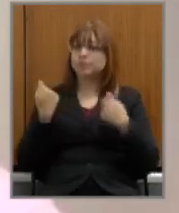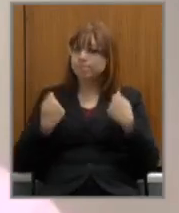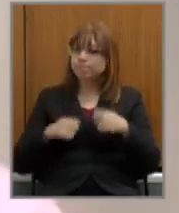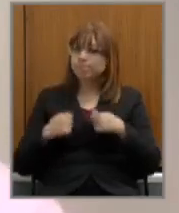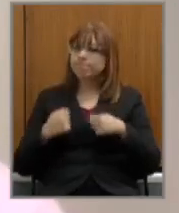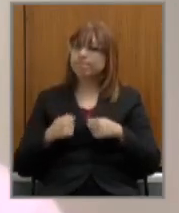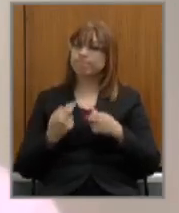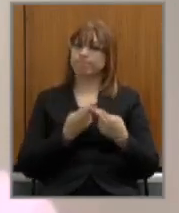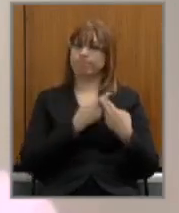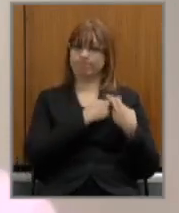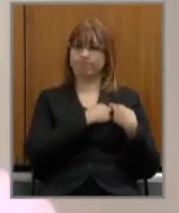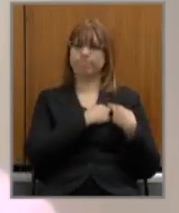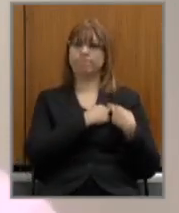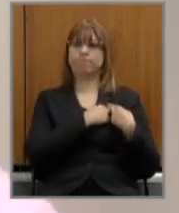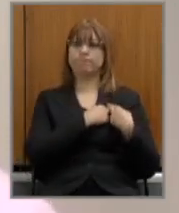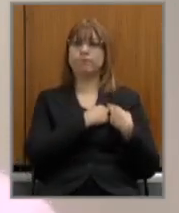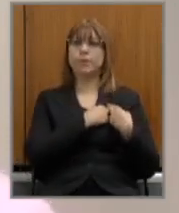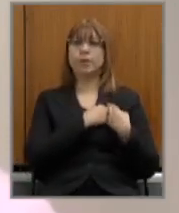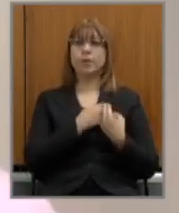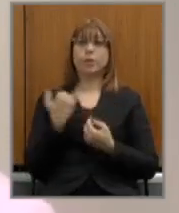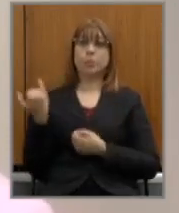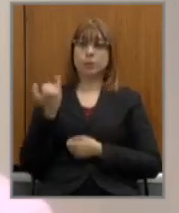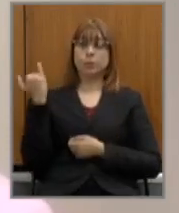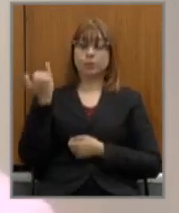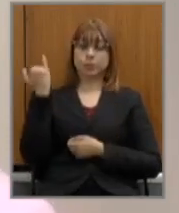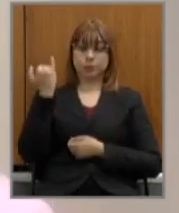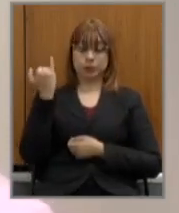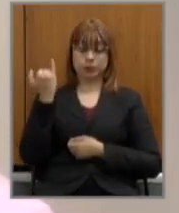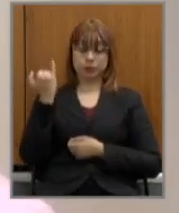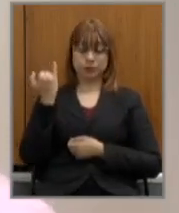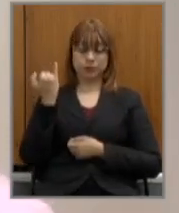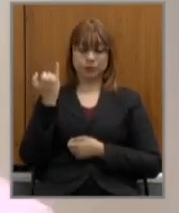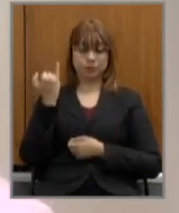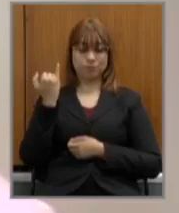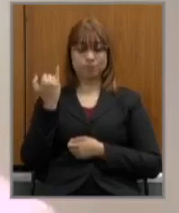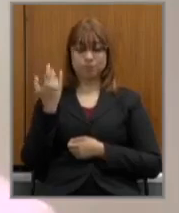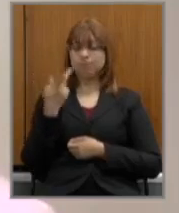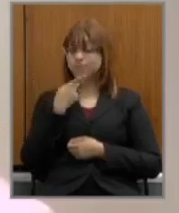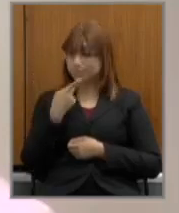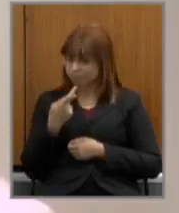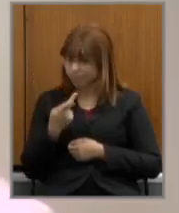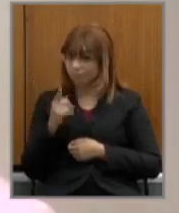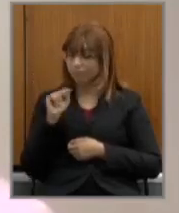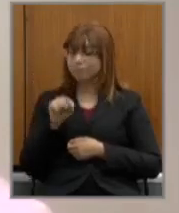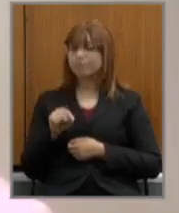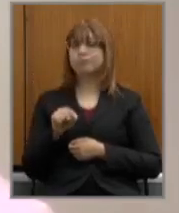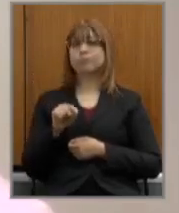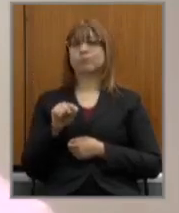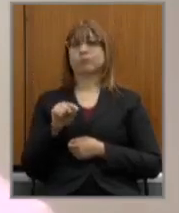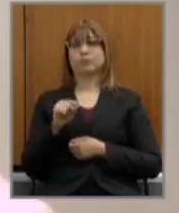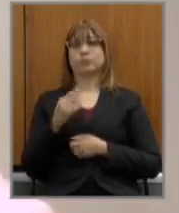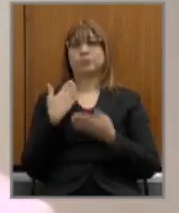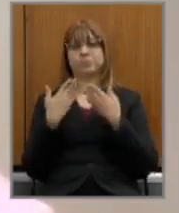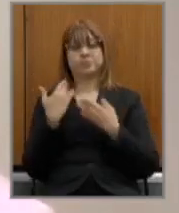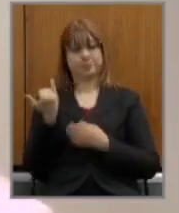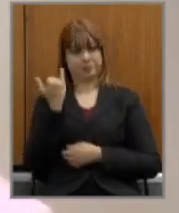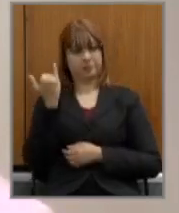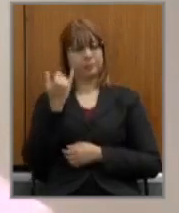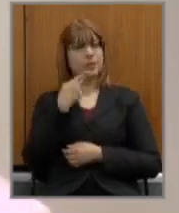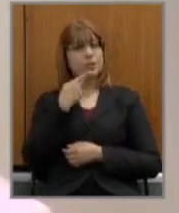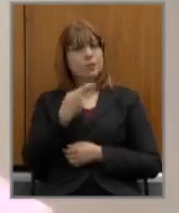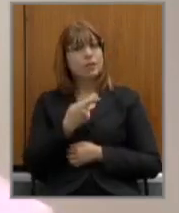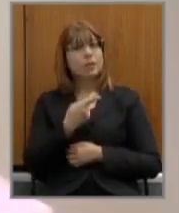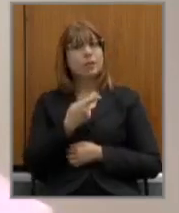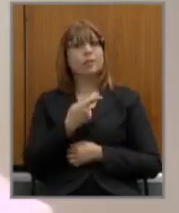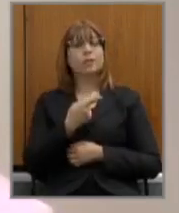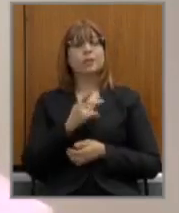então é importante destacar né a relevância que esse diálogo tem e eu acabei para registrar aqui